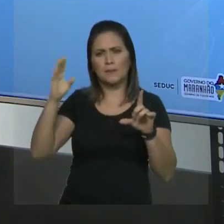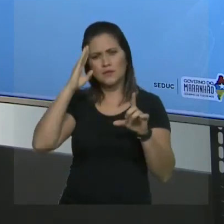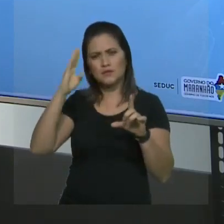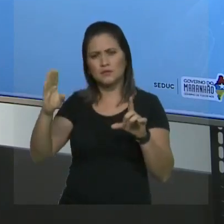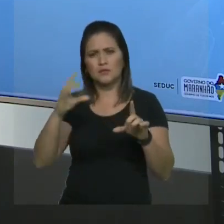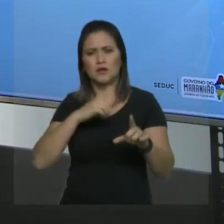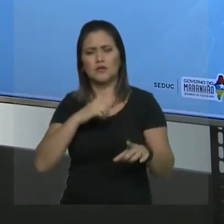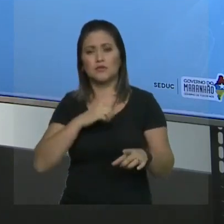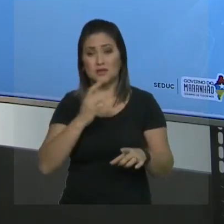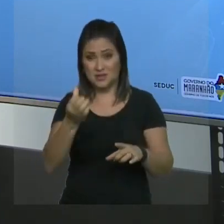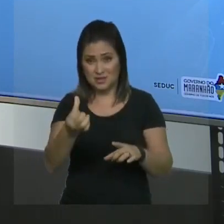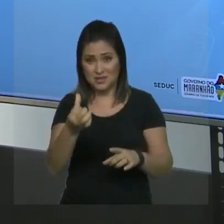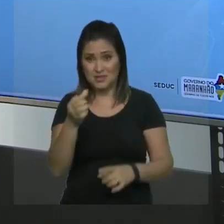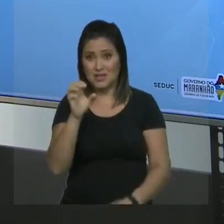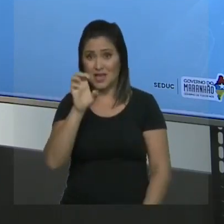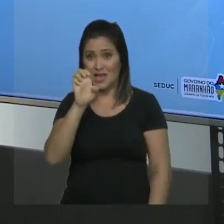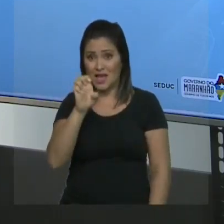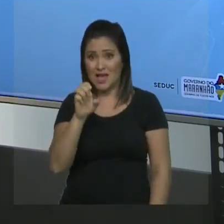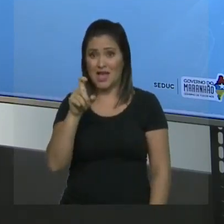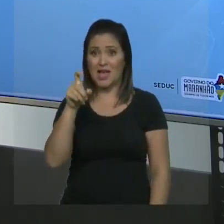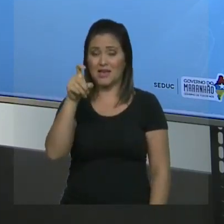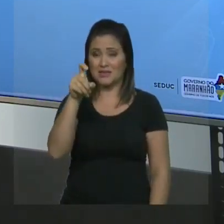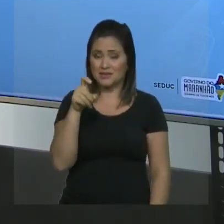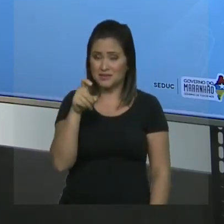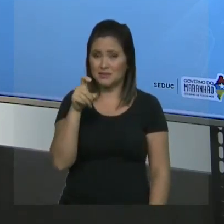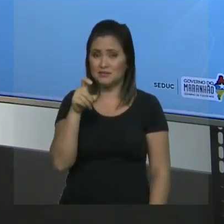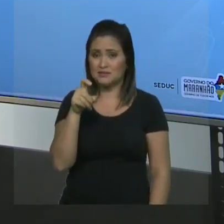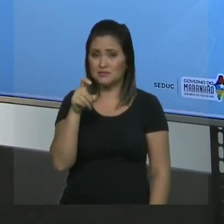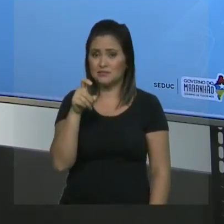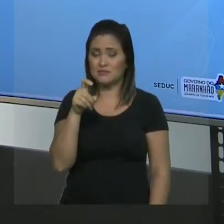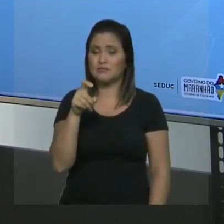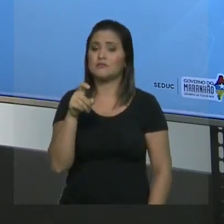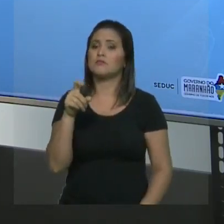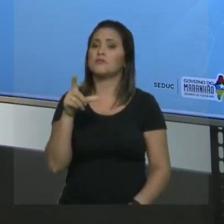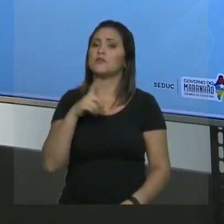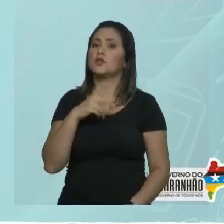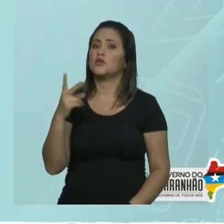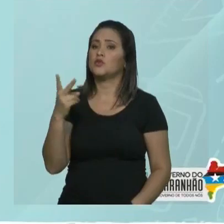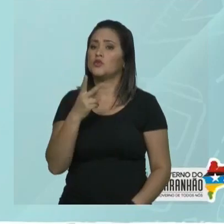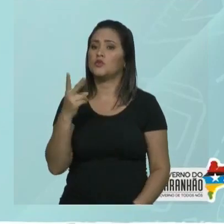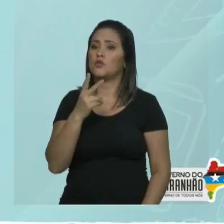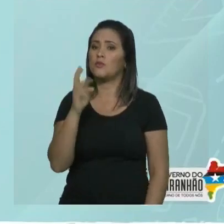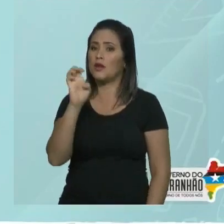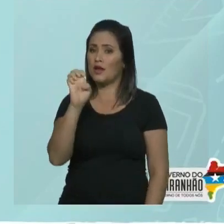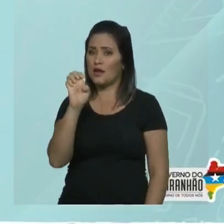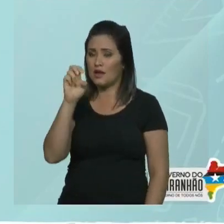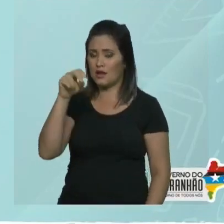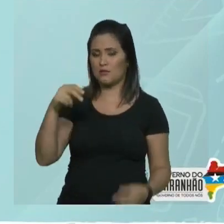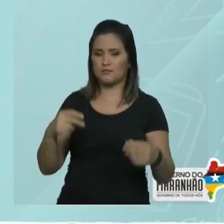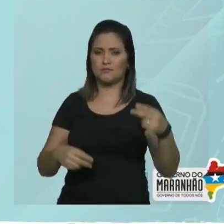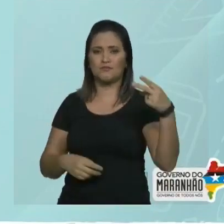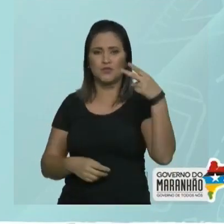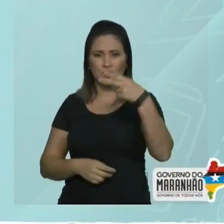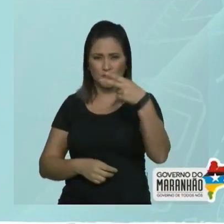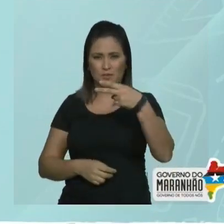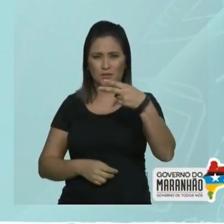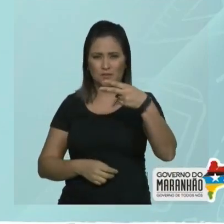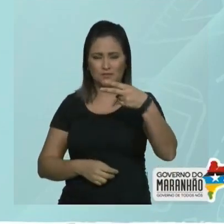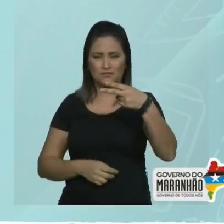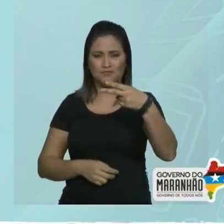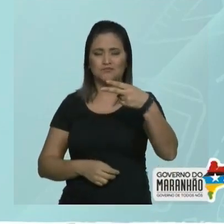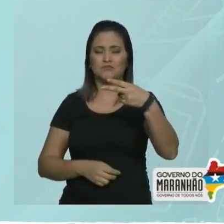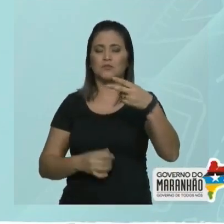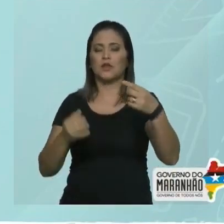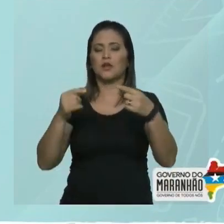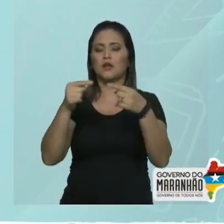5, 6, X. Tem uma dupla em, terminação O, Xeno, onde a dupla está no carbono o quê? Dois.